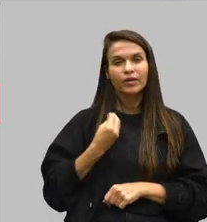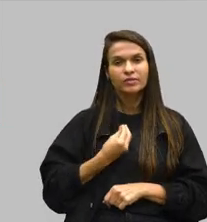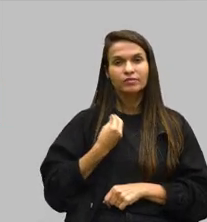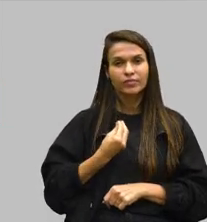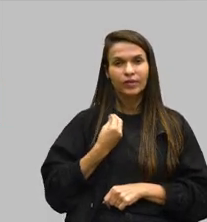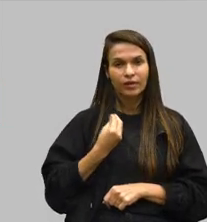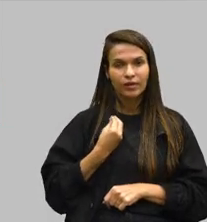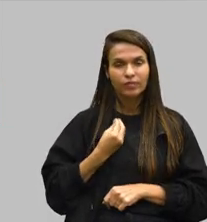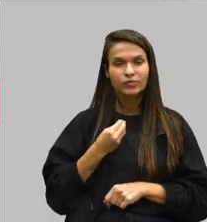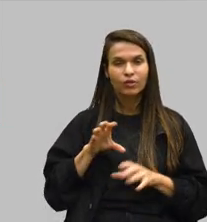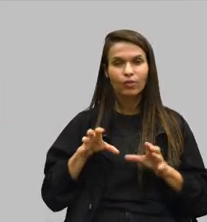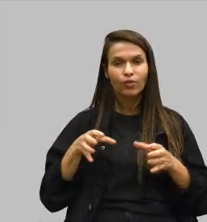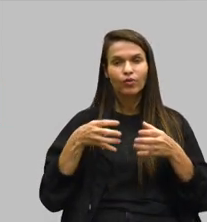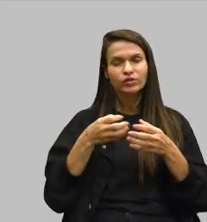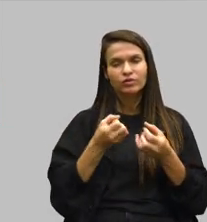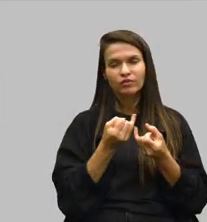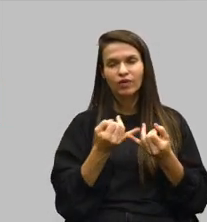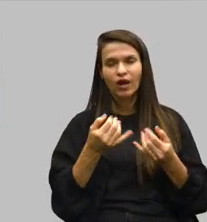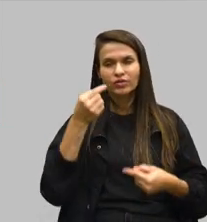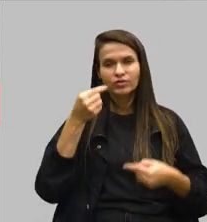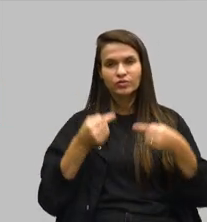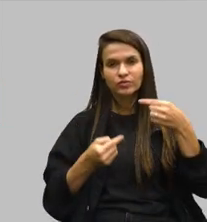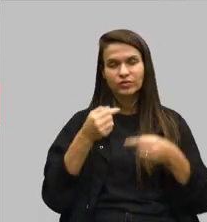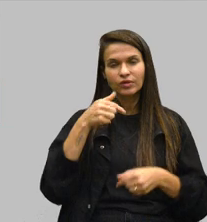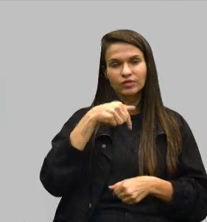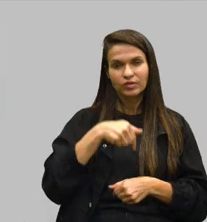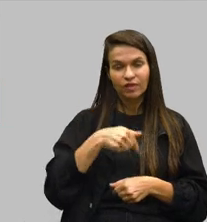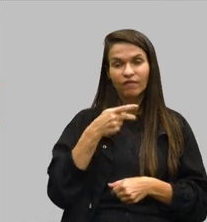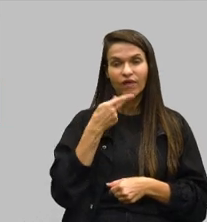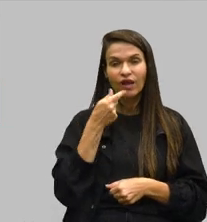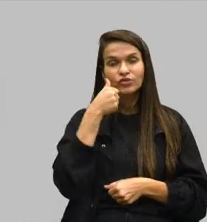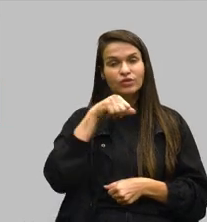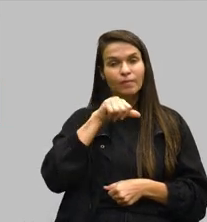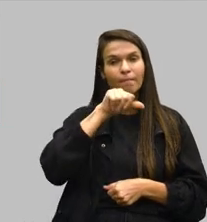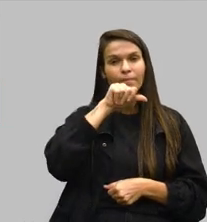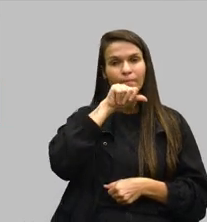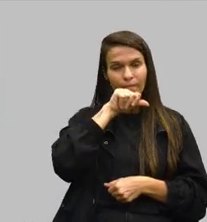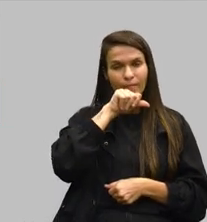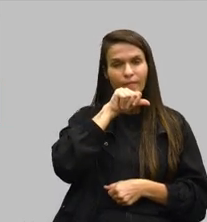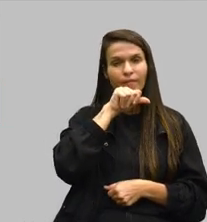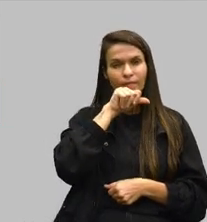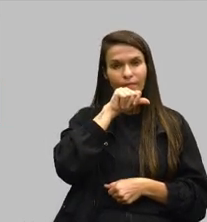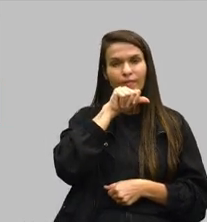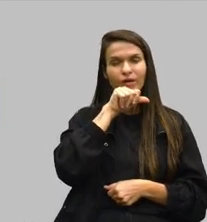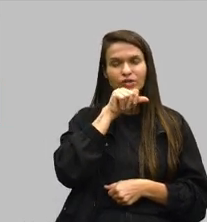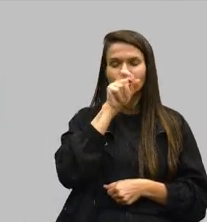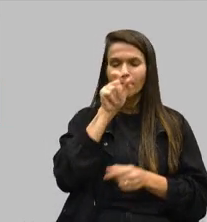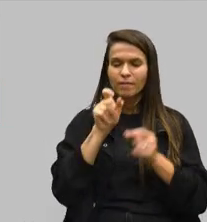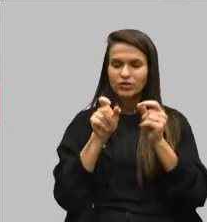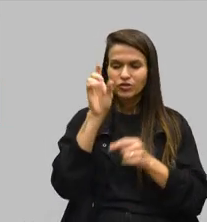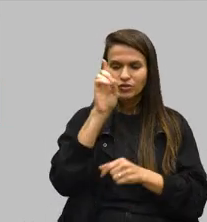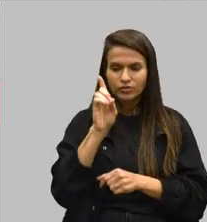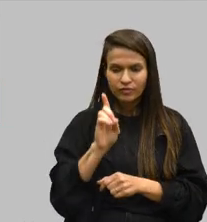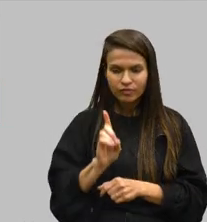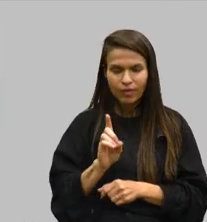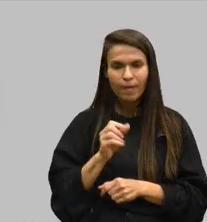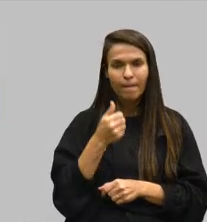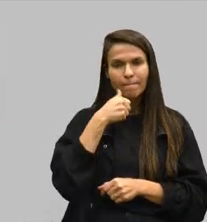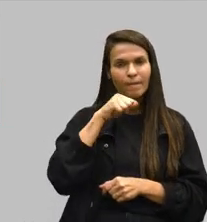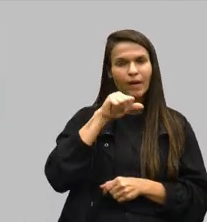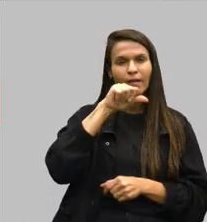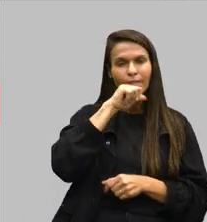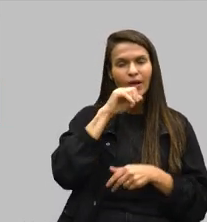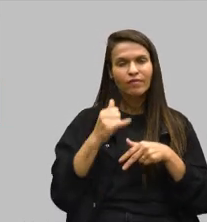participamos em conjunto de diversas discussões aqui que falamos de mães, mães de pessoas com deficiência, mães de vítimas de